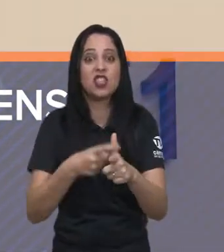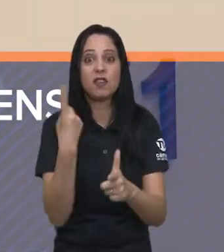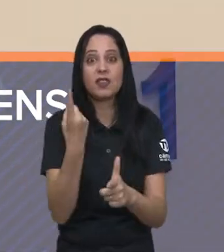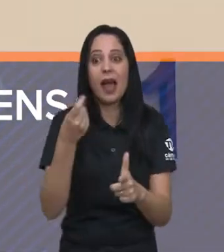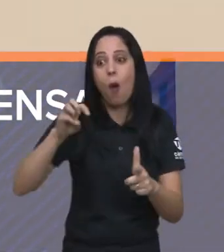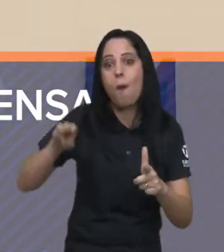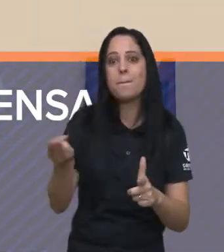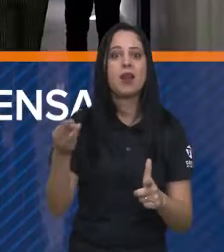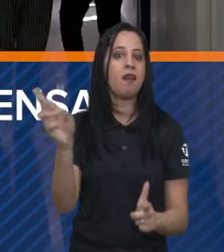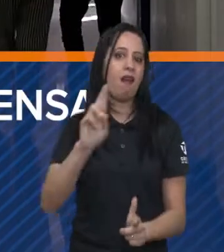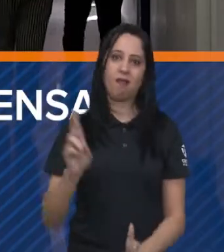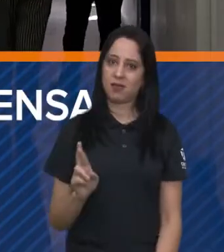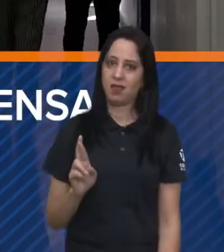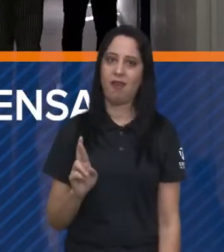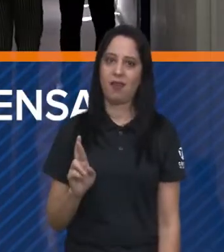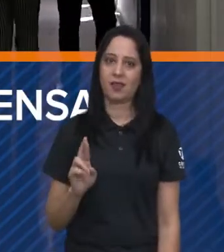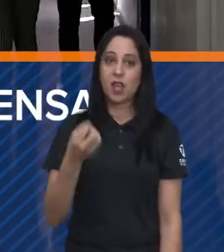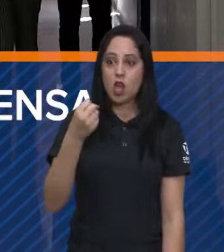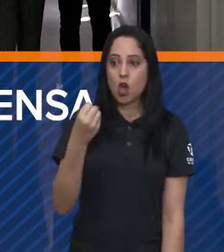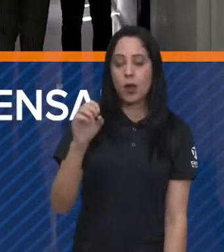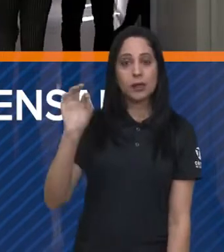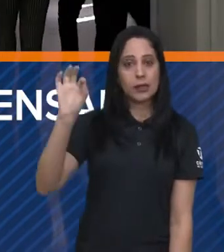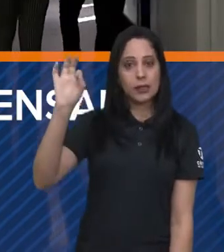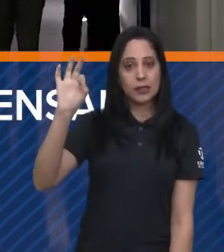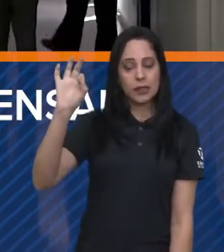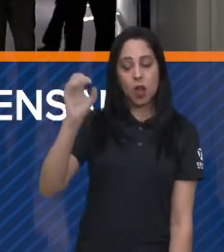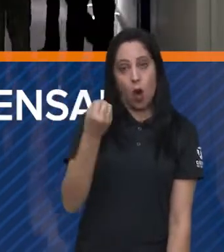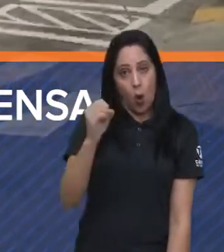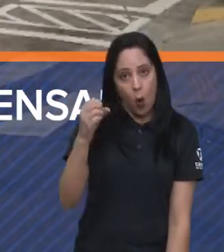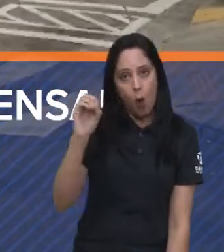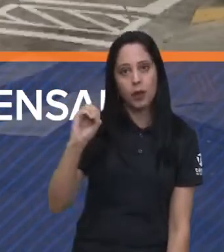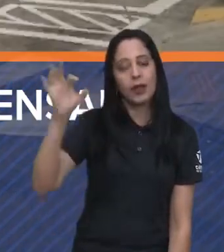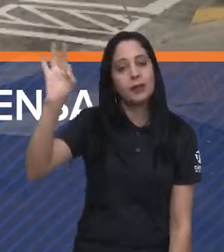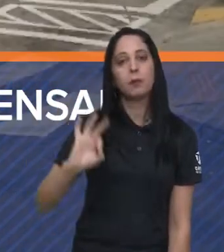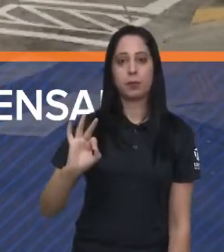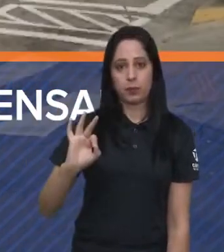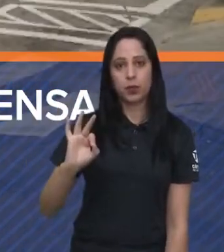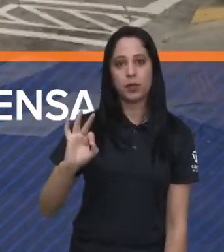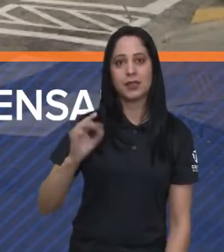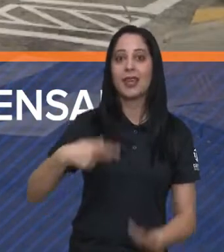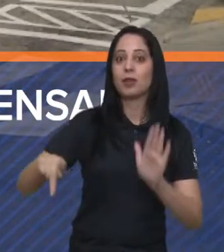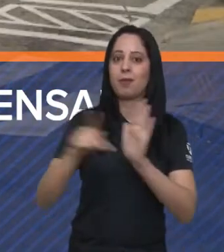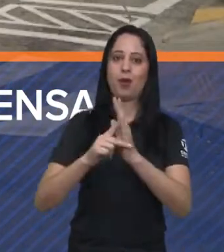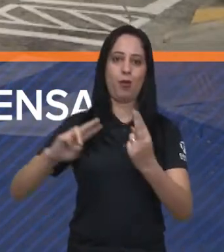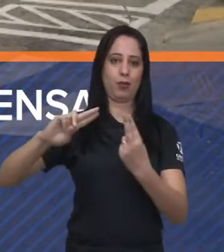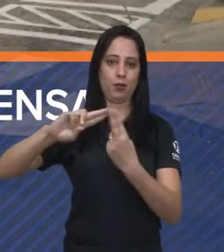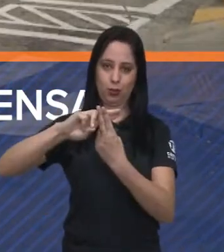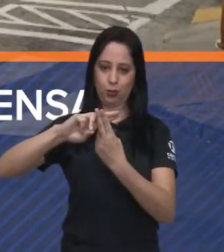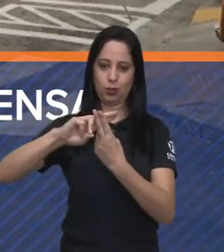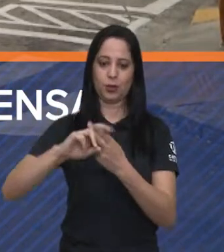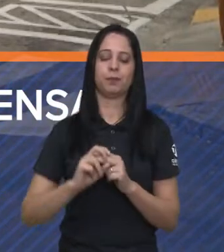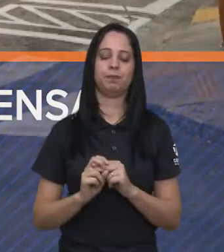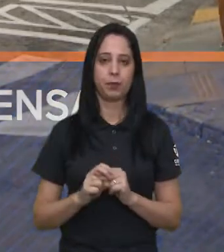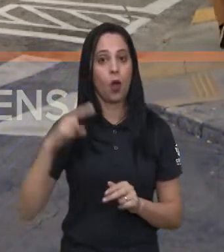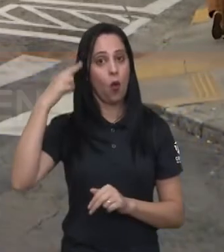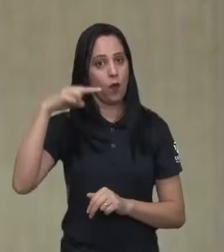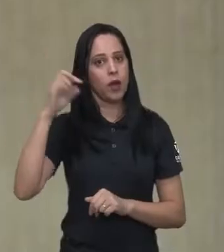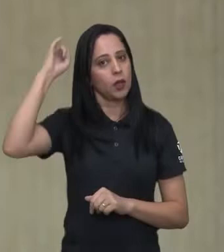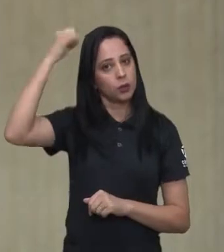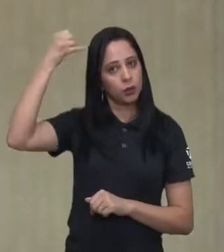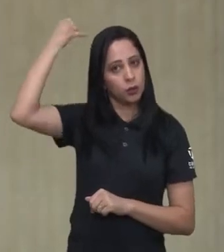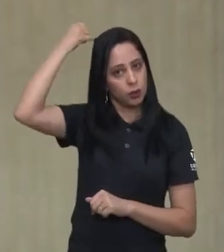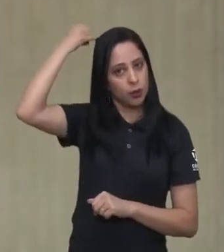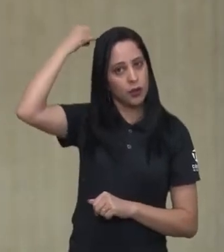mensais, sendo que 80% dos atendimentos das duas instituições são provenientes do SUS.